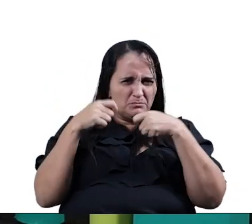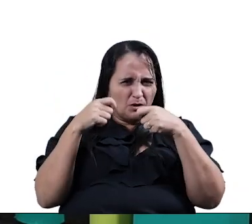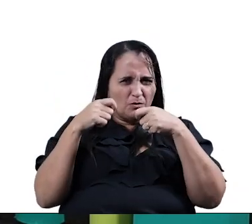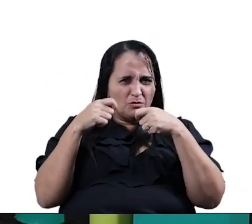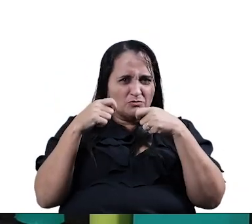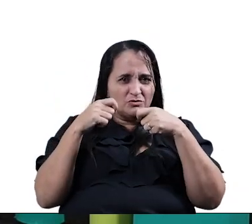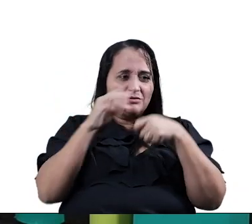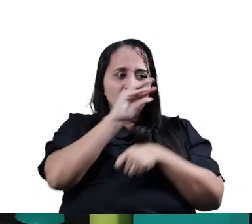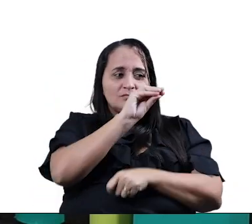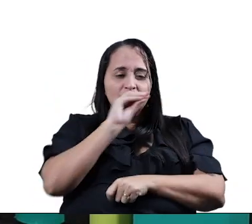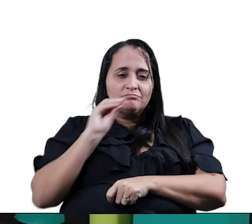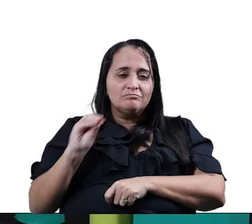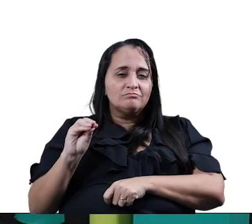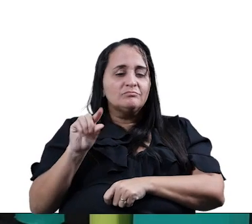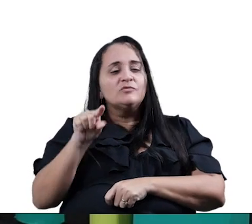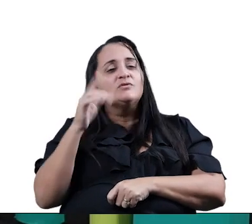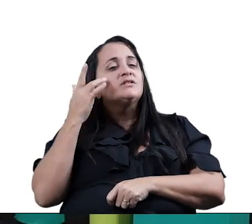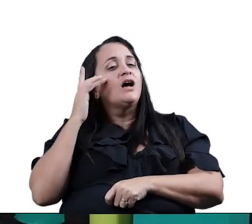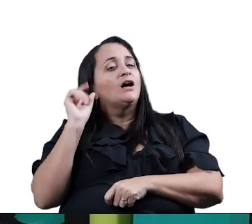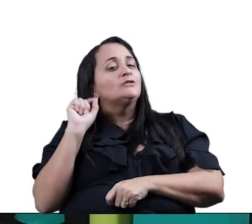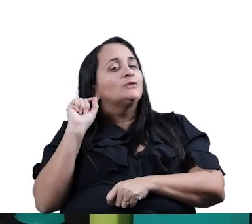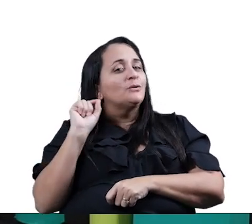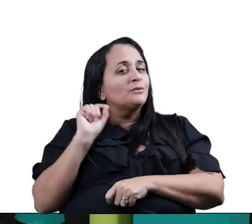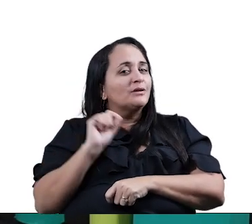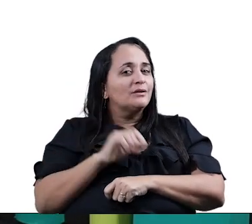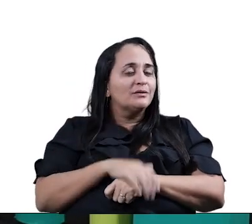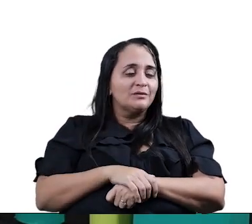destacar mais? O que vocês acham?